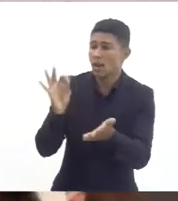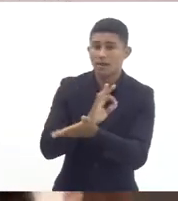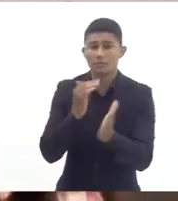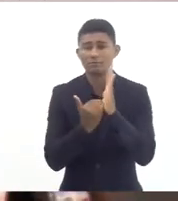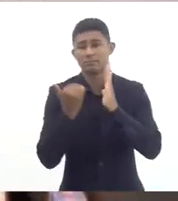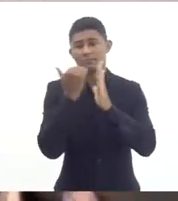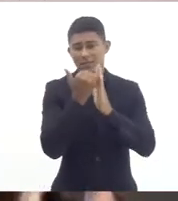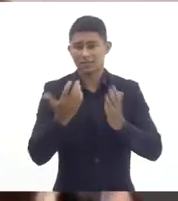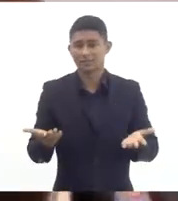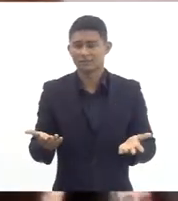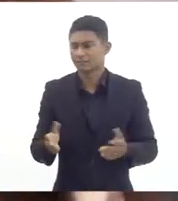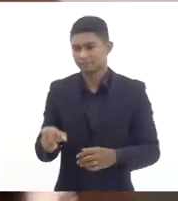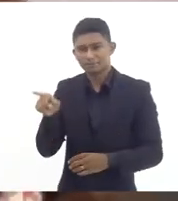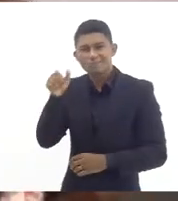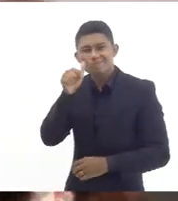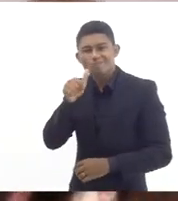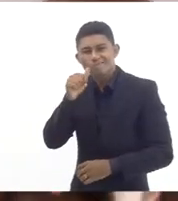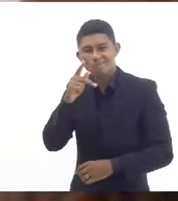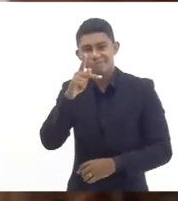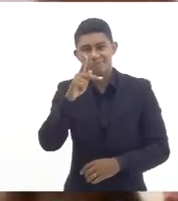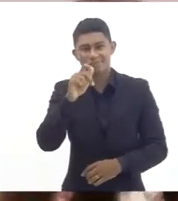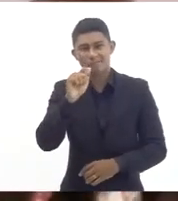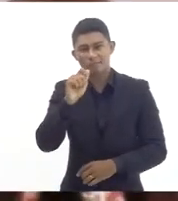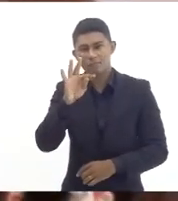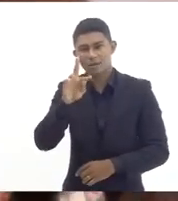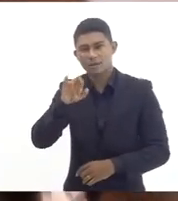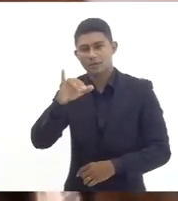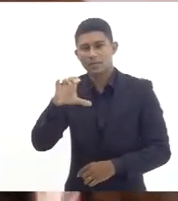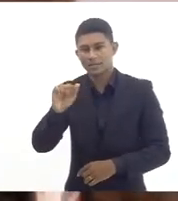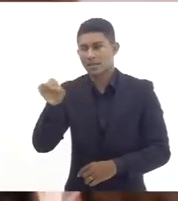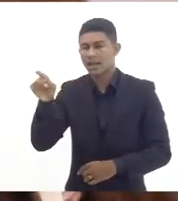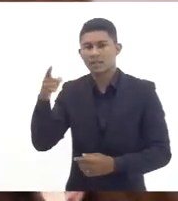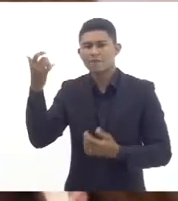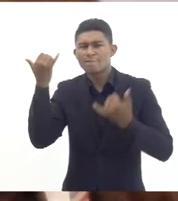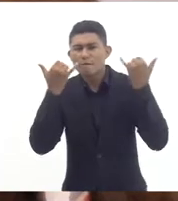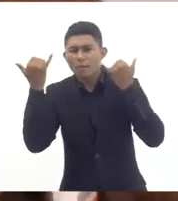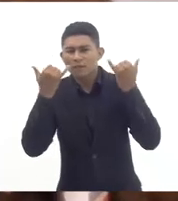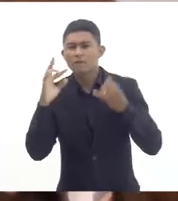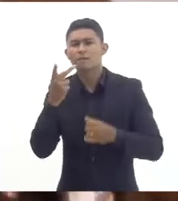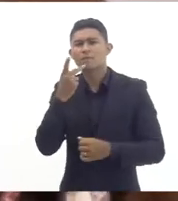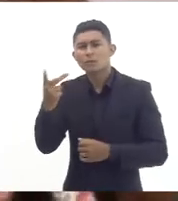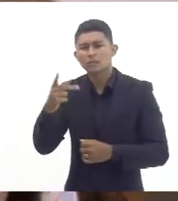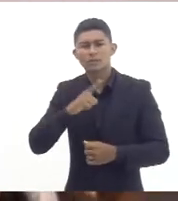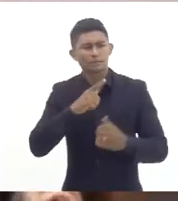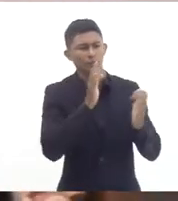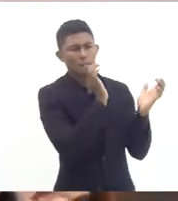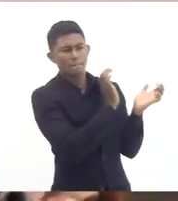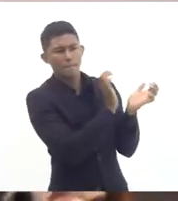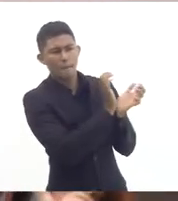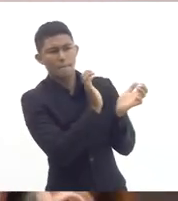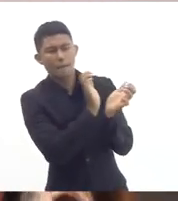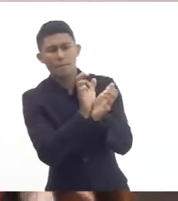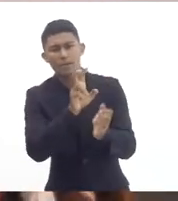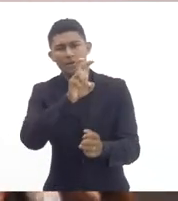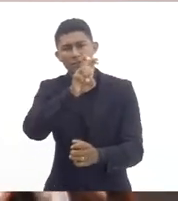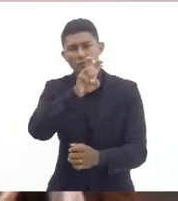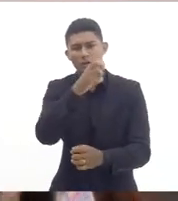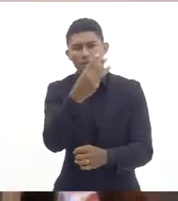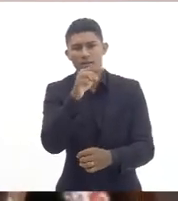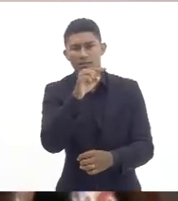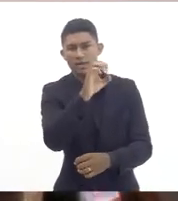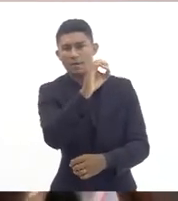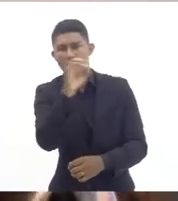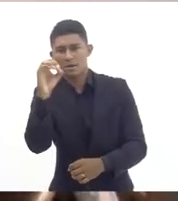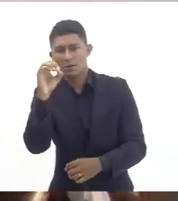de quadro Soares que a Patrícia Soares deu salvingão 53 mil turmas das quais 16 mil tem algum